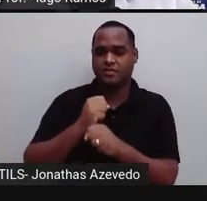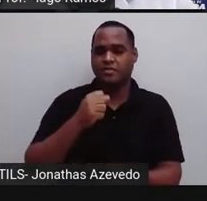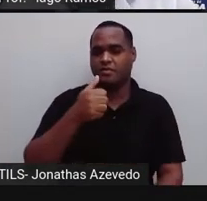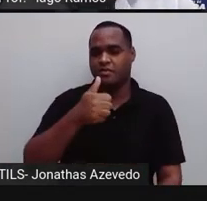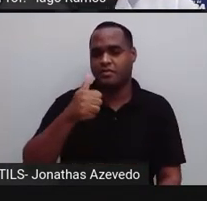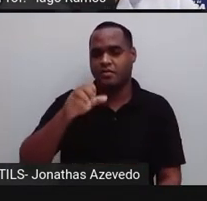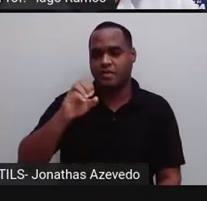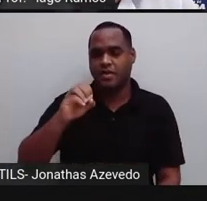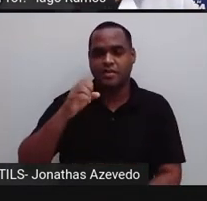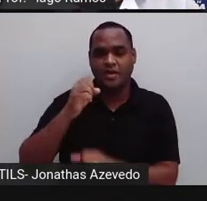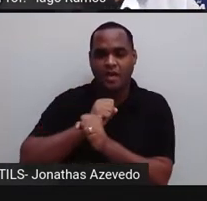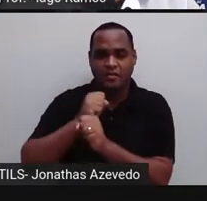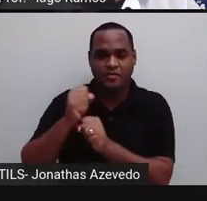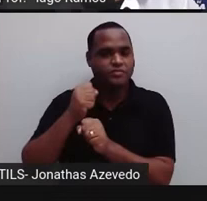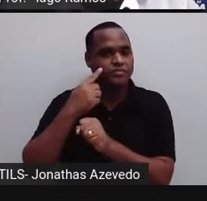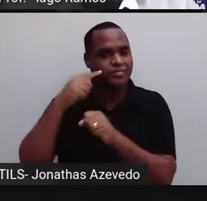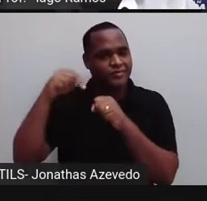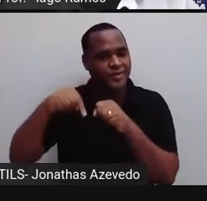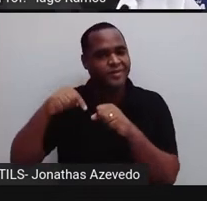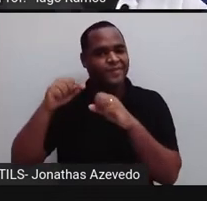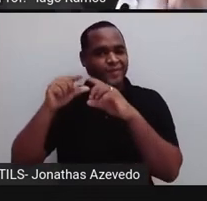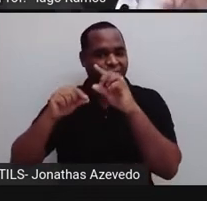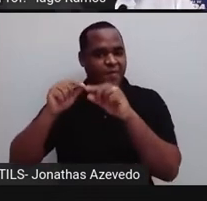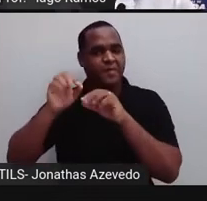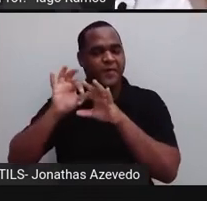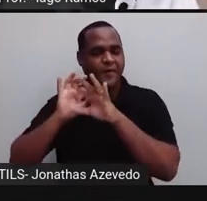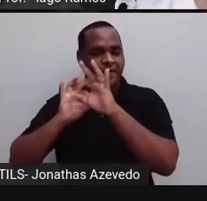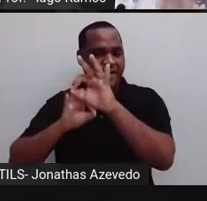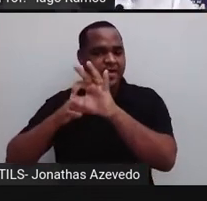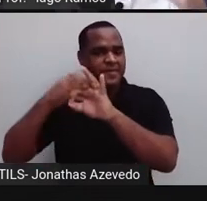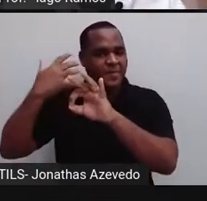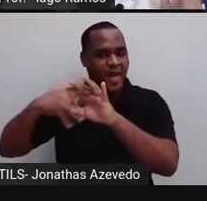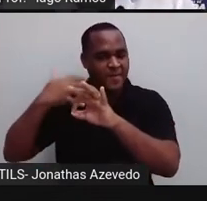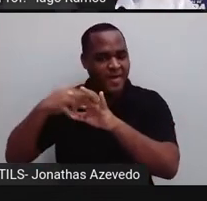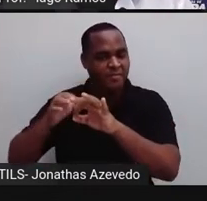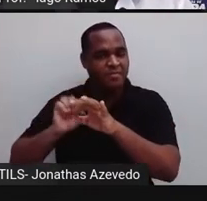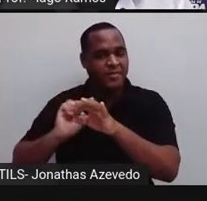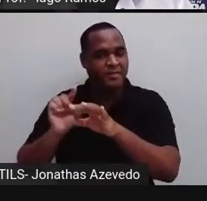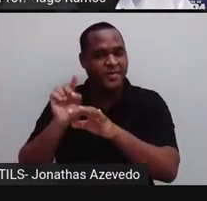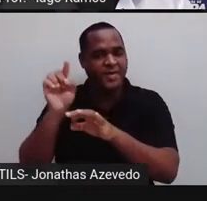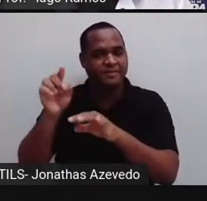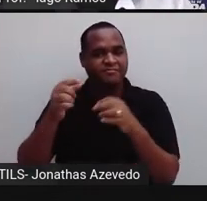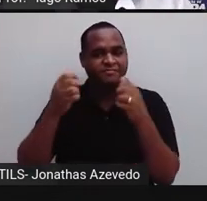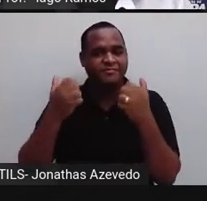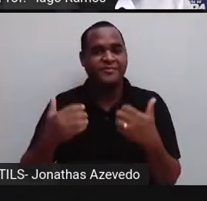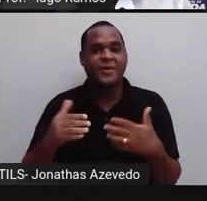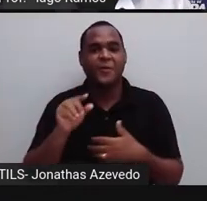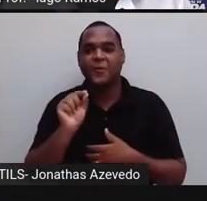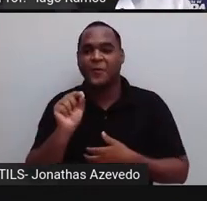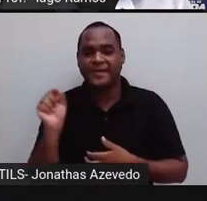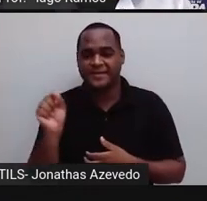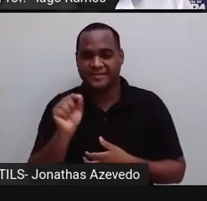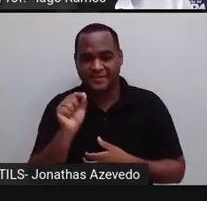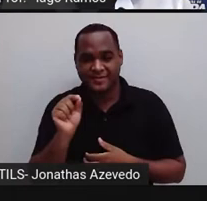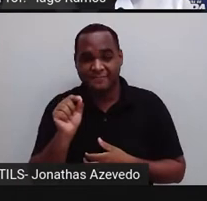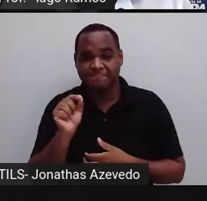-luz do nosso planeta. E cada ano-luz, olha só isso aqui,